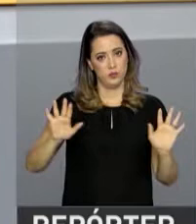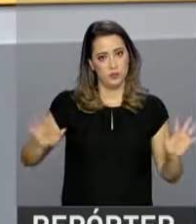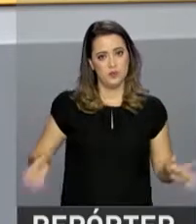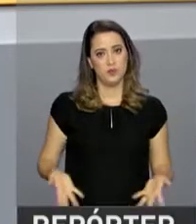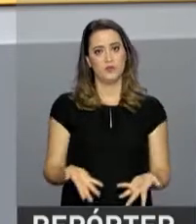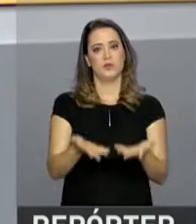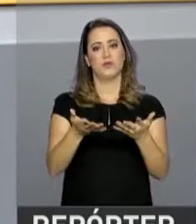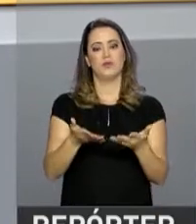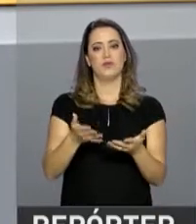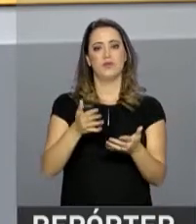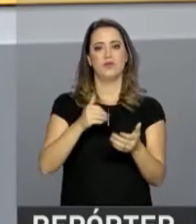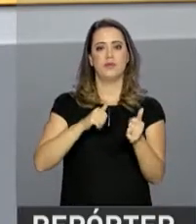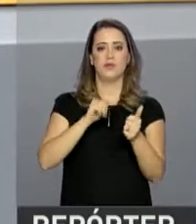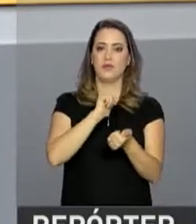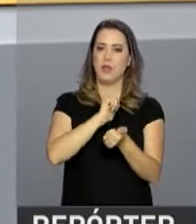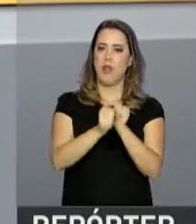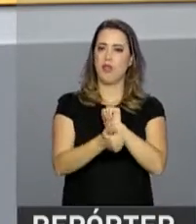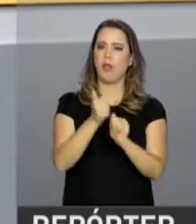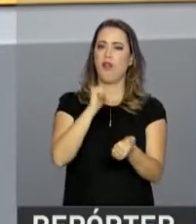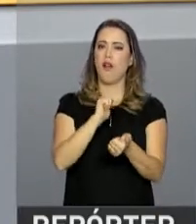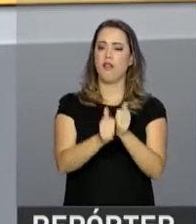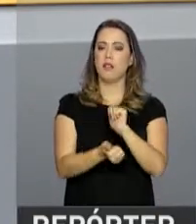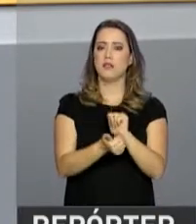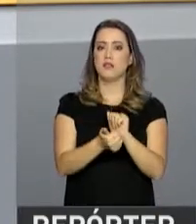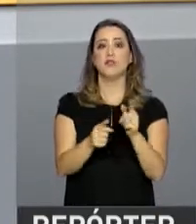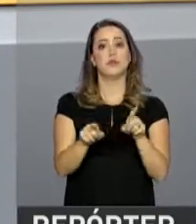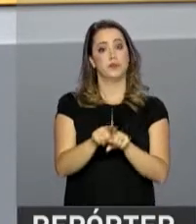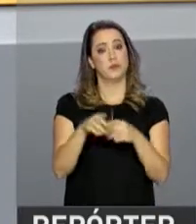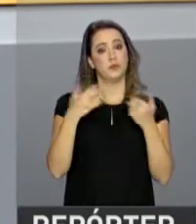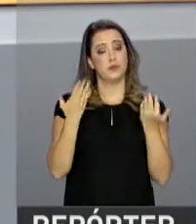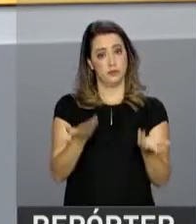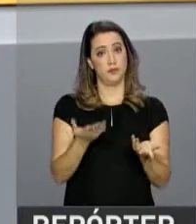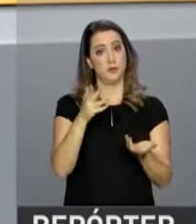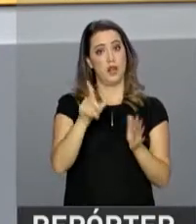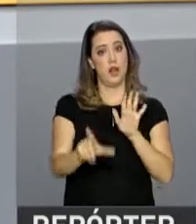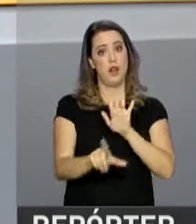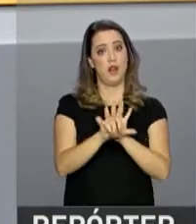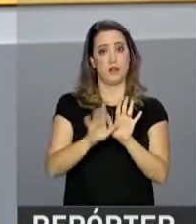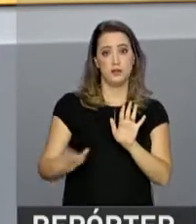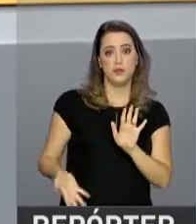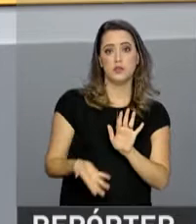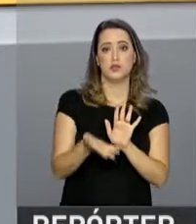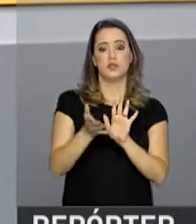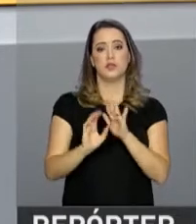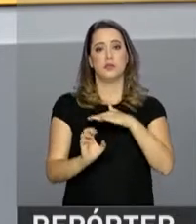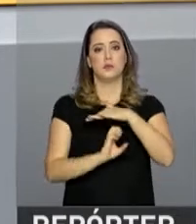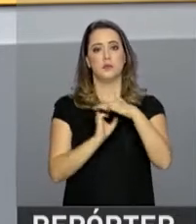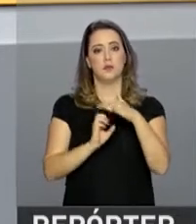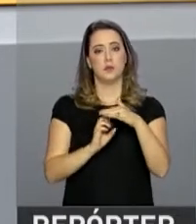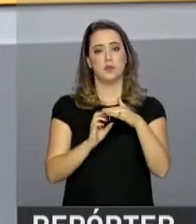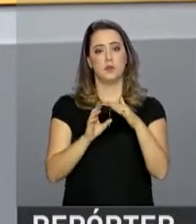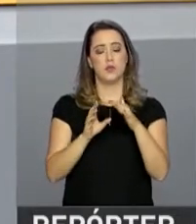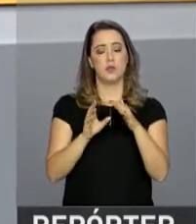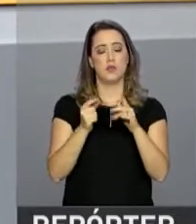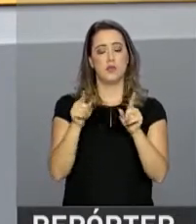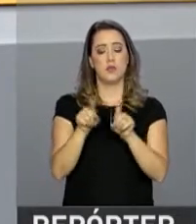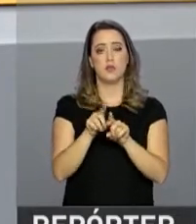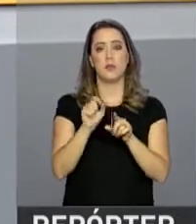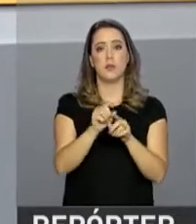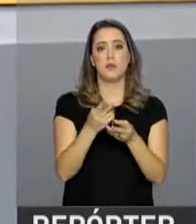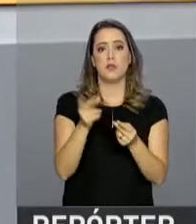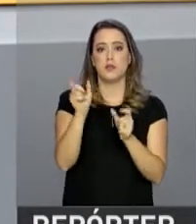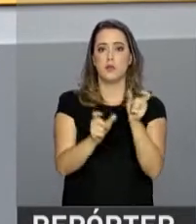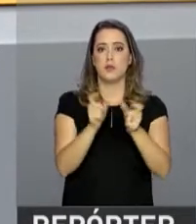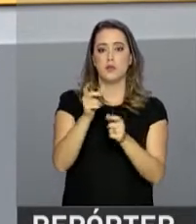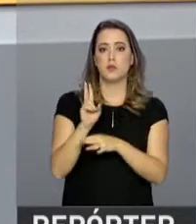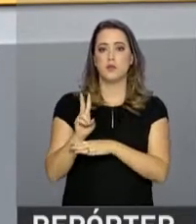Incentivo para formar atletas de excelência. A lei de incentivo ao esporte permite que empresas e pessoas físicas invistam parte do que